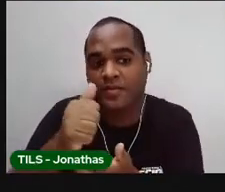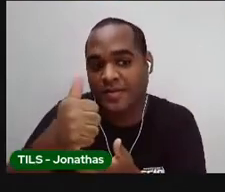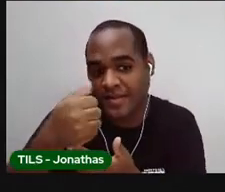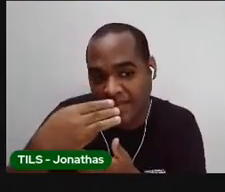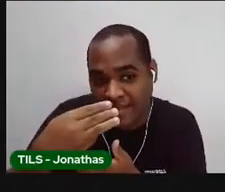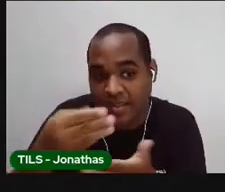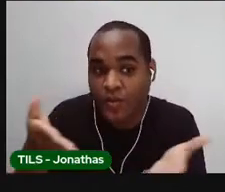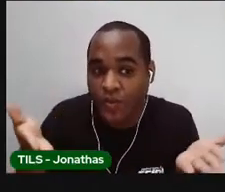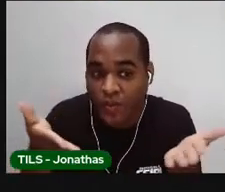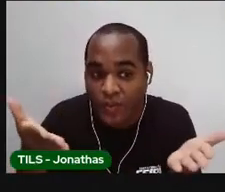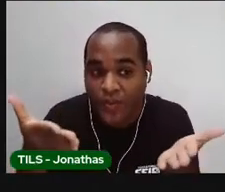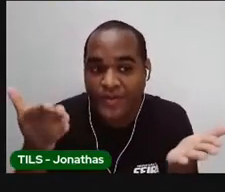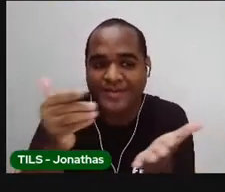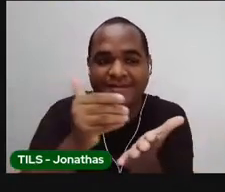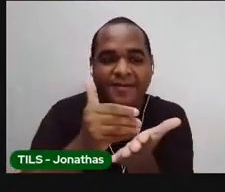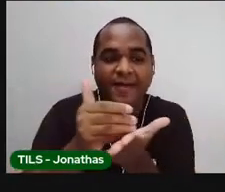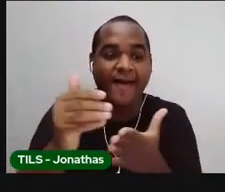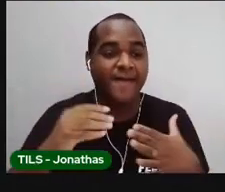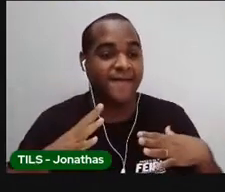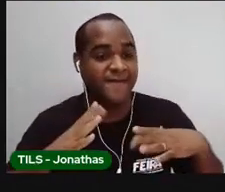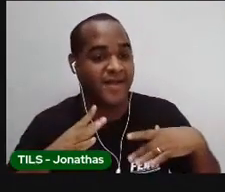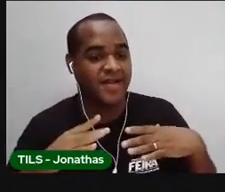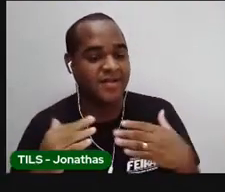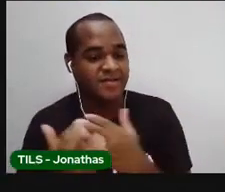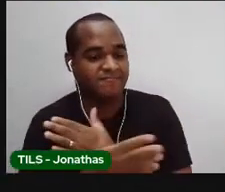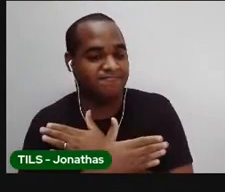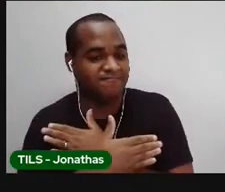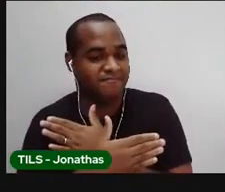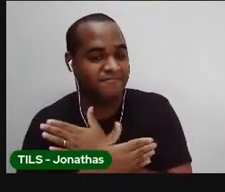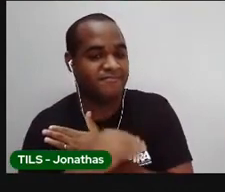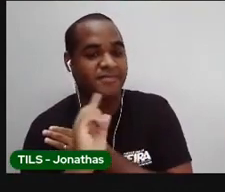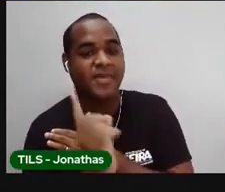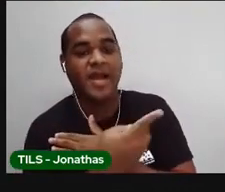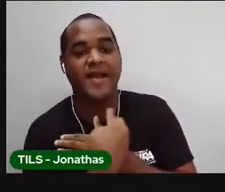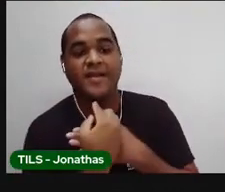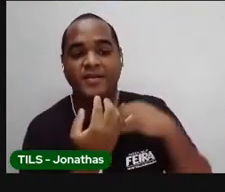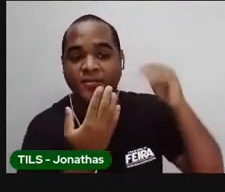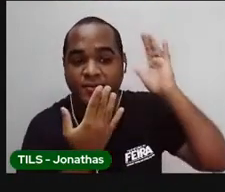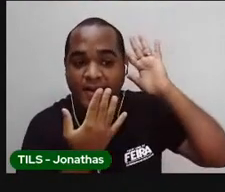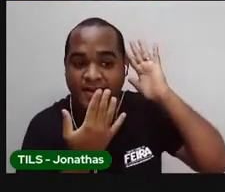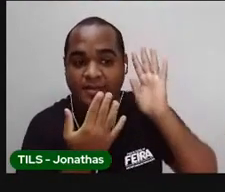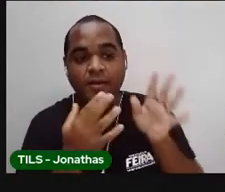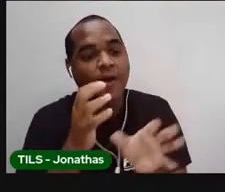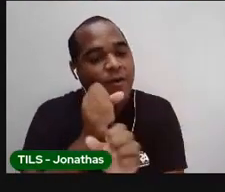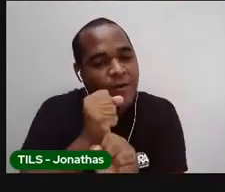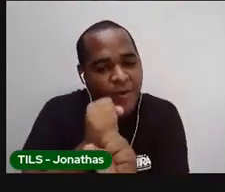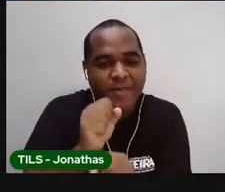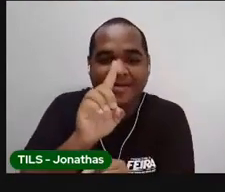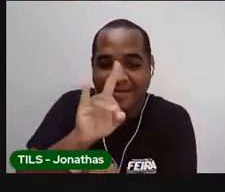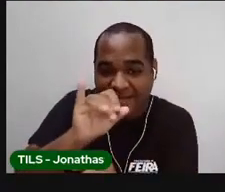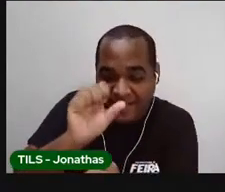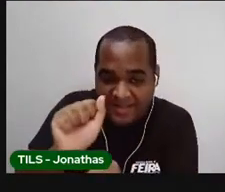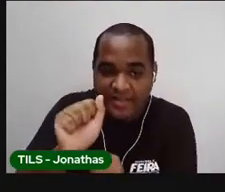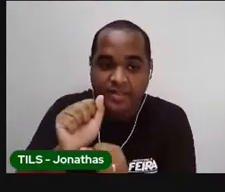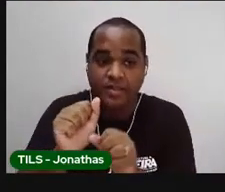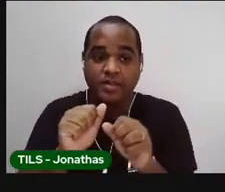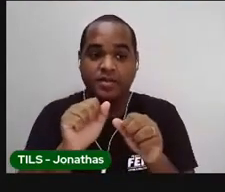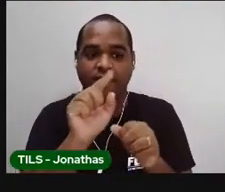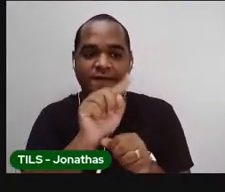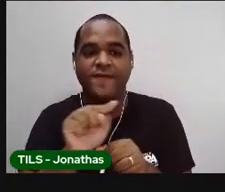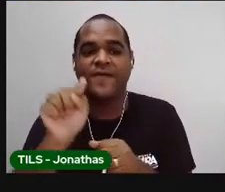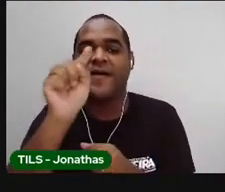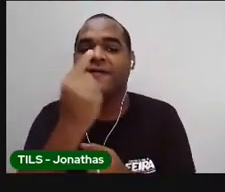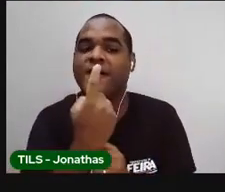que é hoje, para o feriado do dia do índio, vamos contar quantos dias faltam. A Pró vai marcar com bolinhas